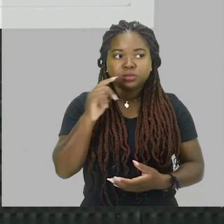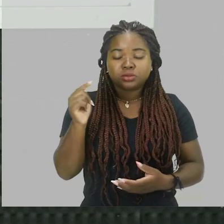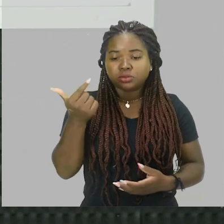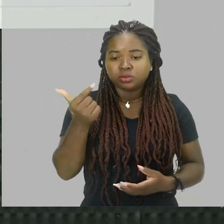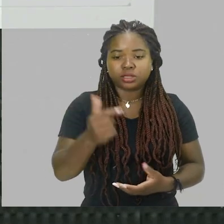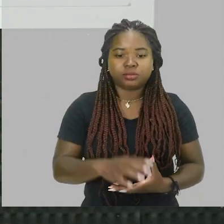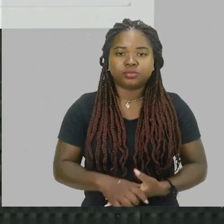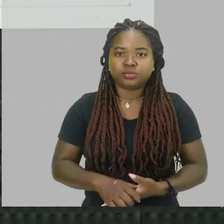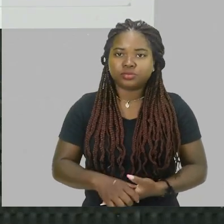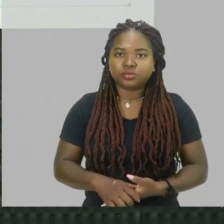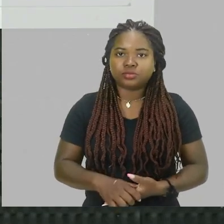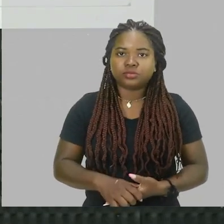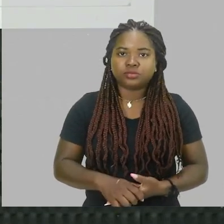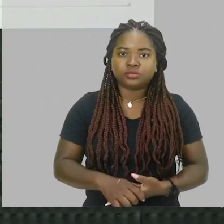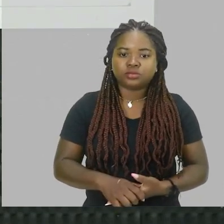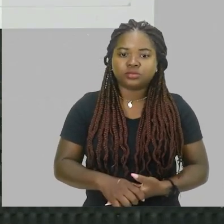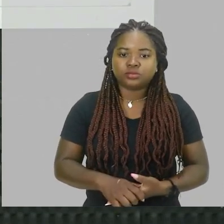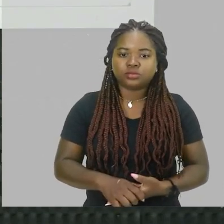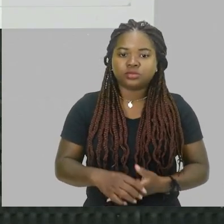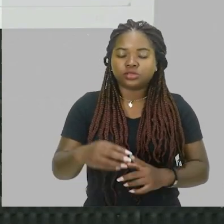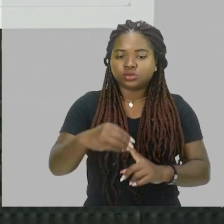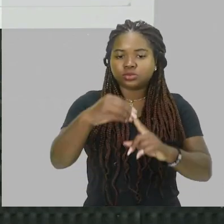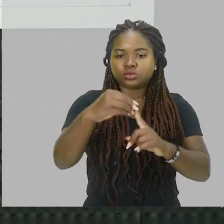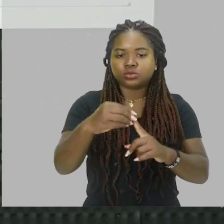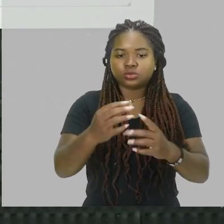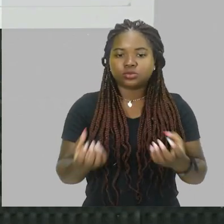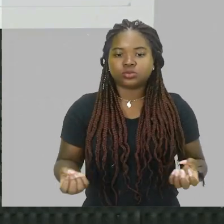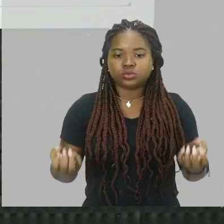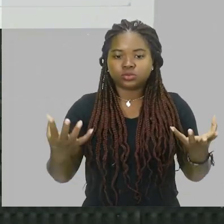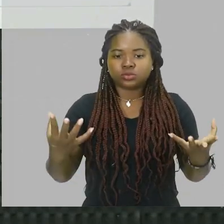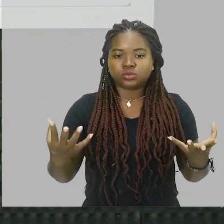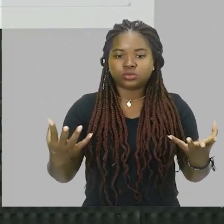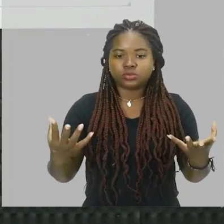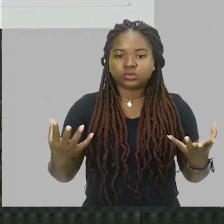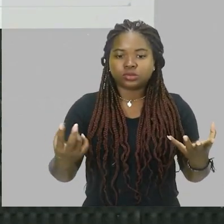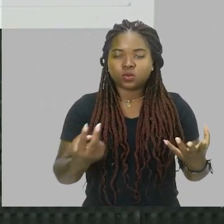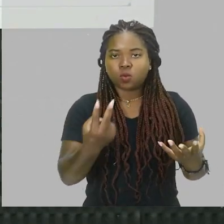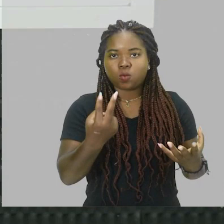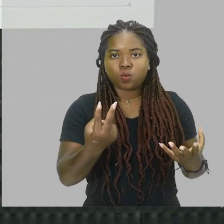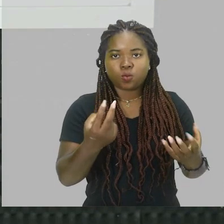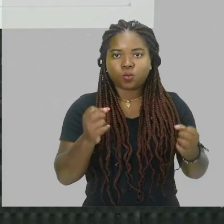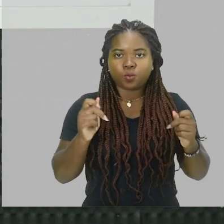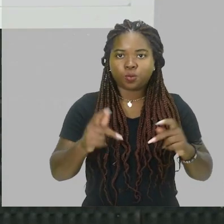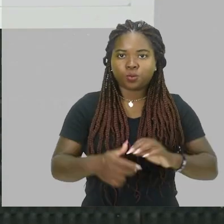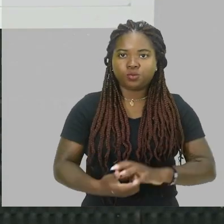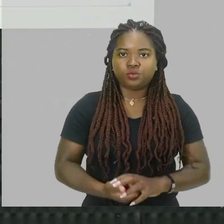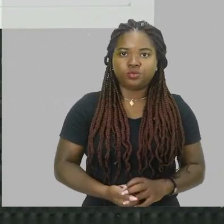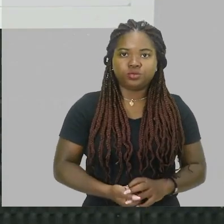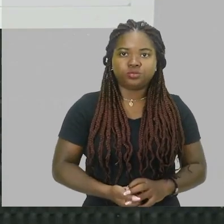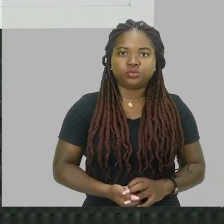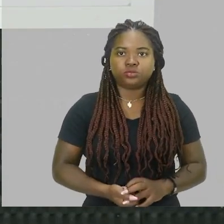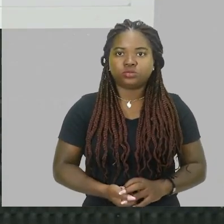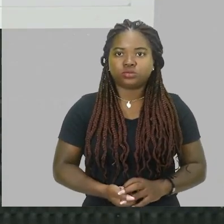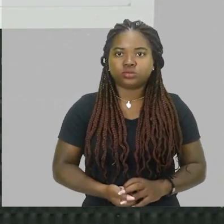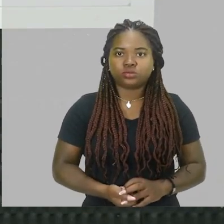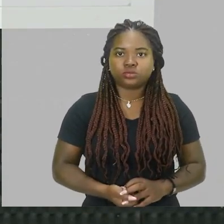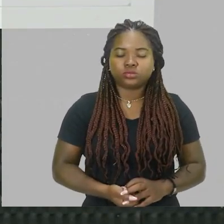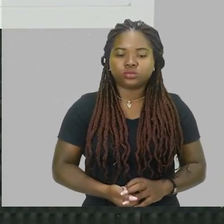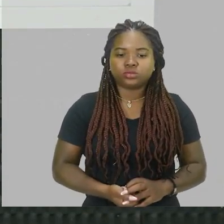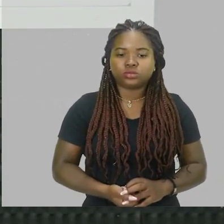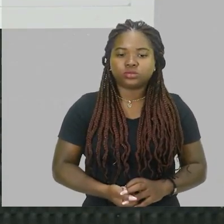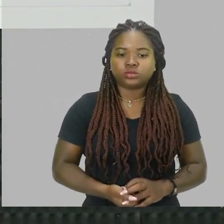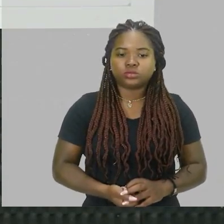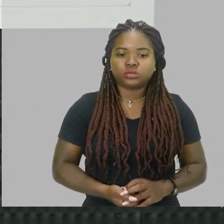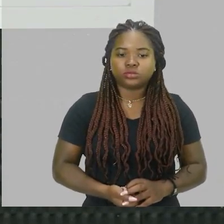ok, e o azul aqui é outro feixezinho de luz, pronto. Nós